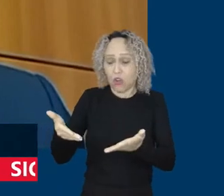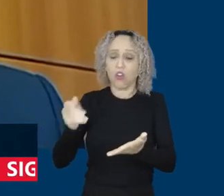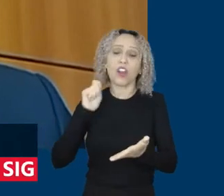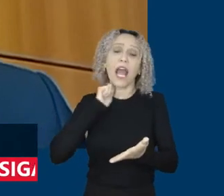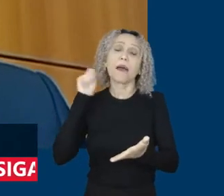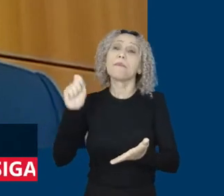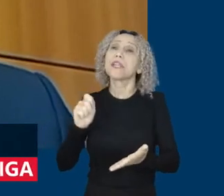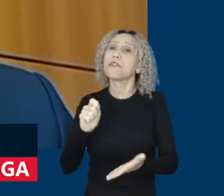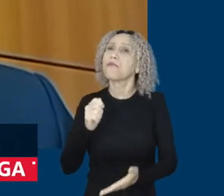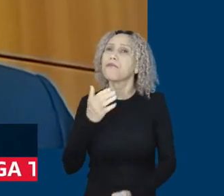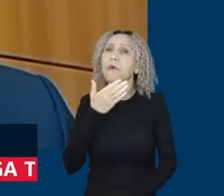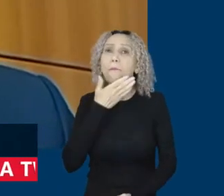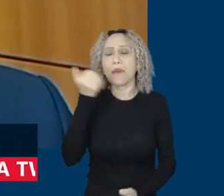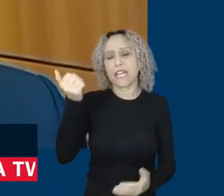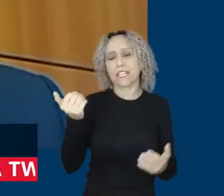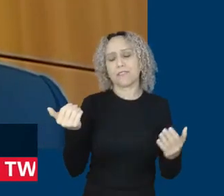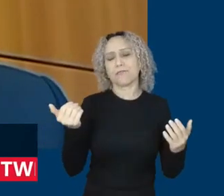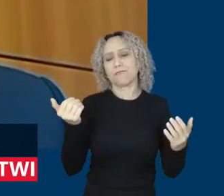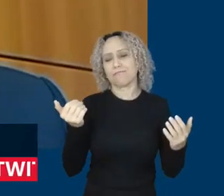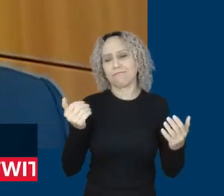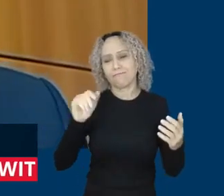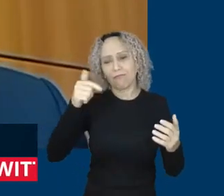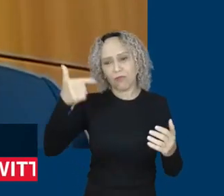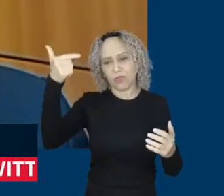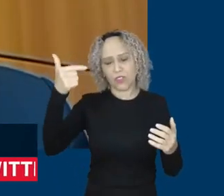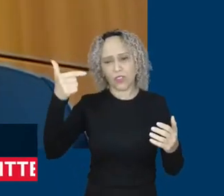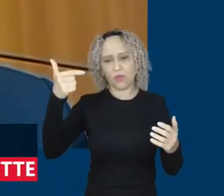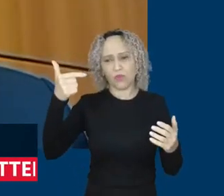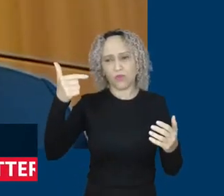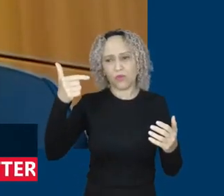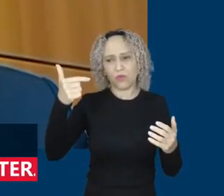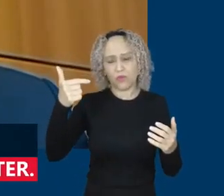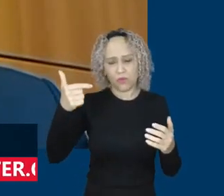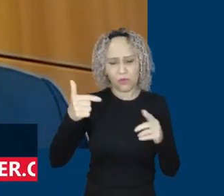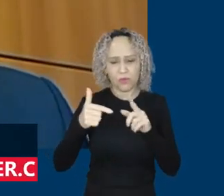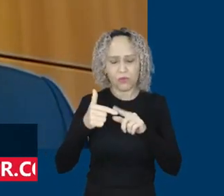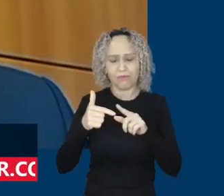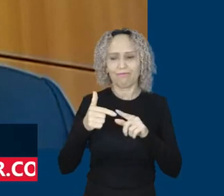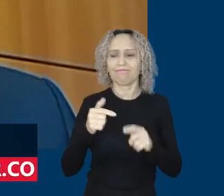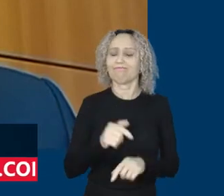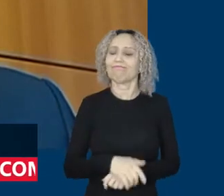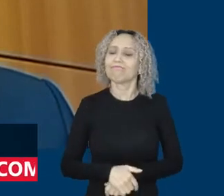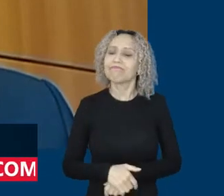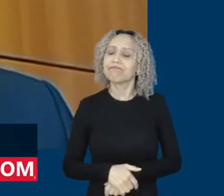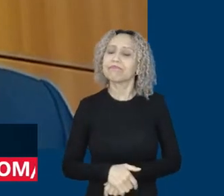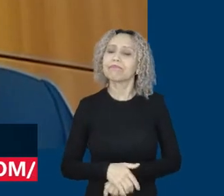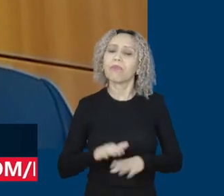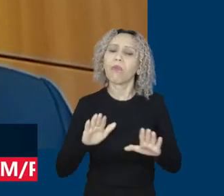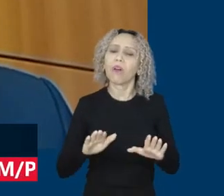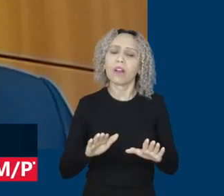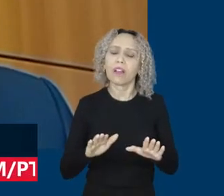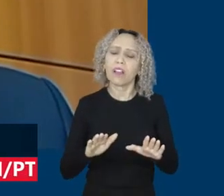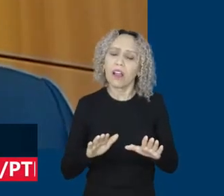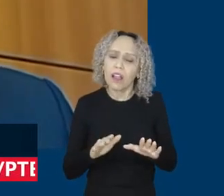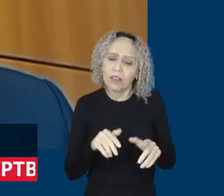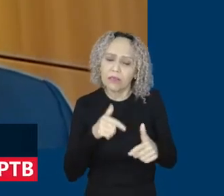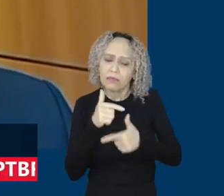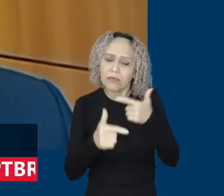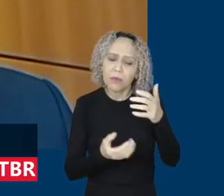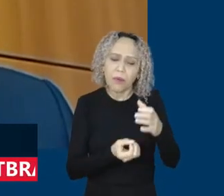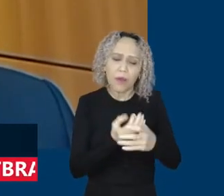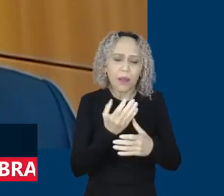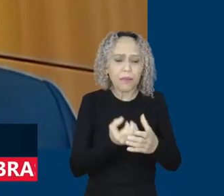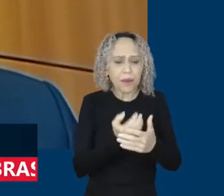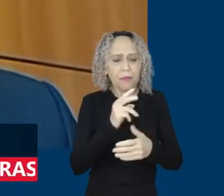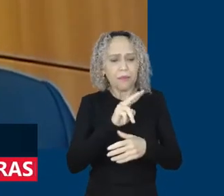uma retomada ainda gradual, ainda lenta, mas uma retomada da